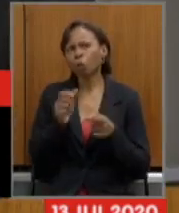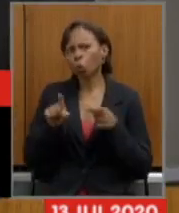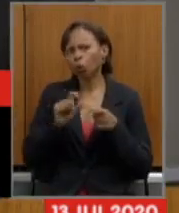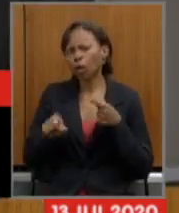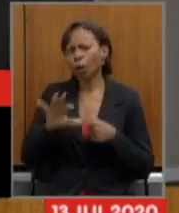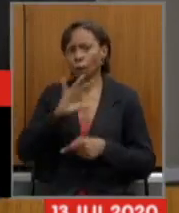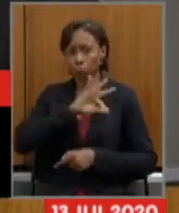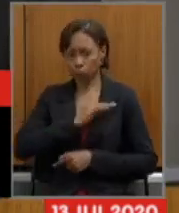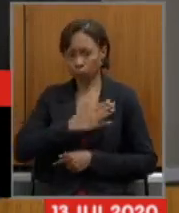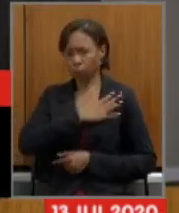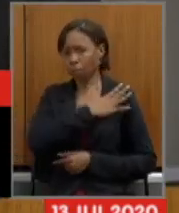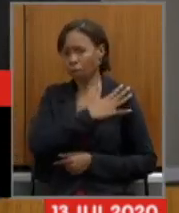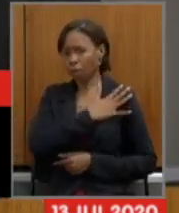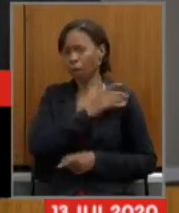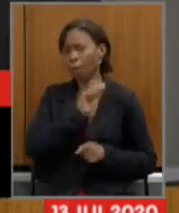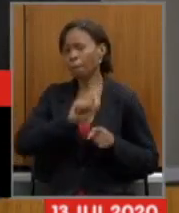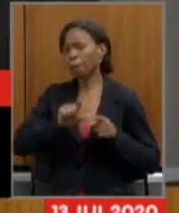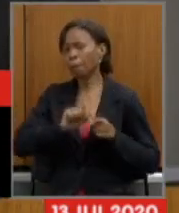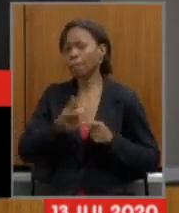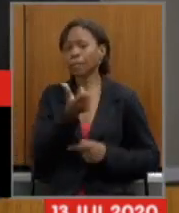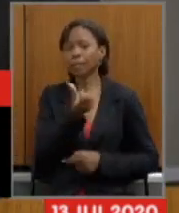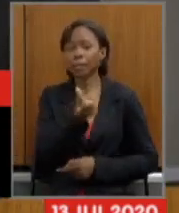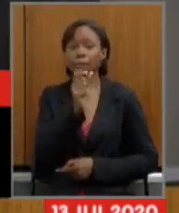6.500 reais